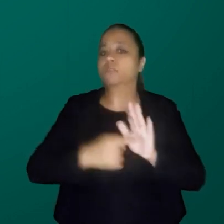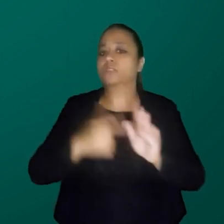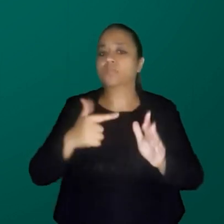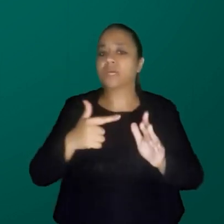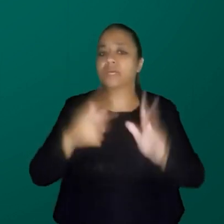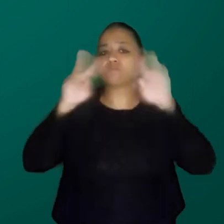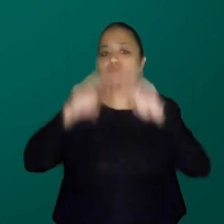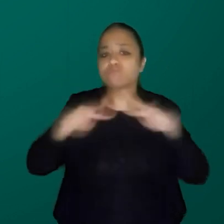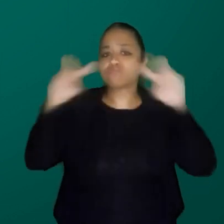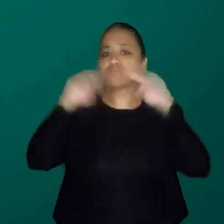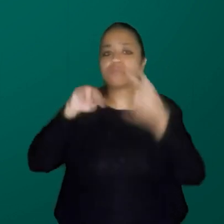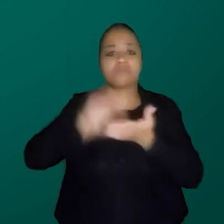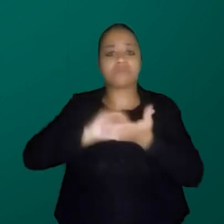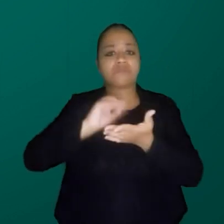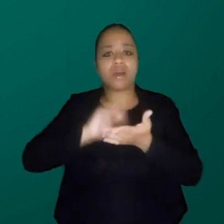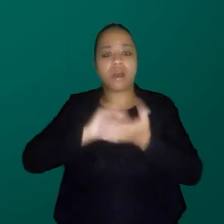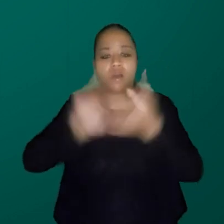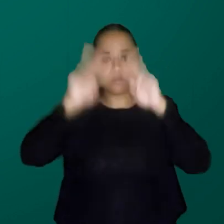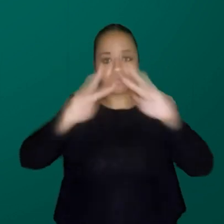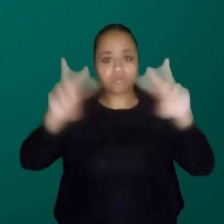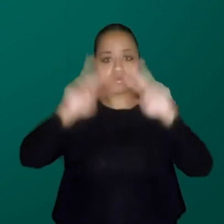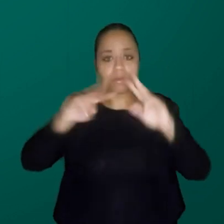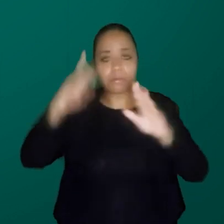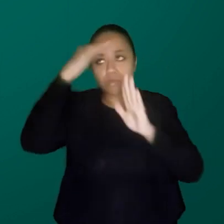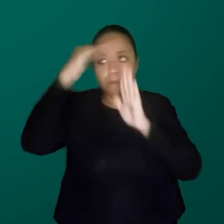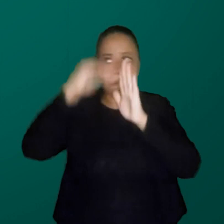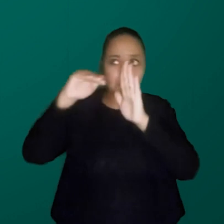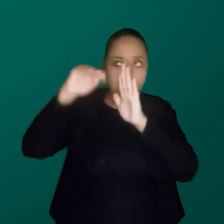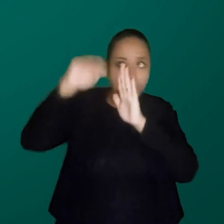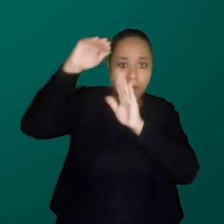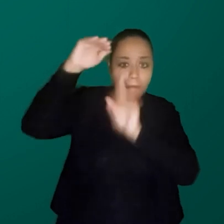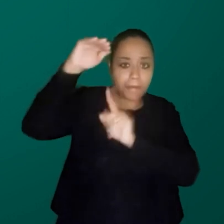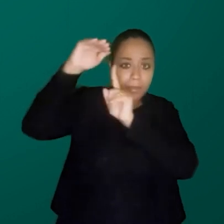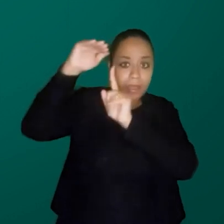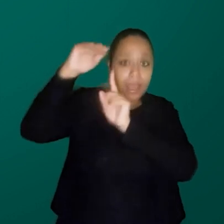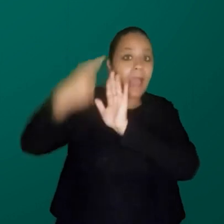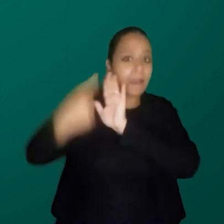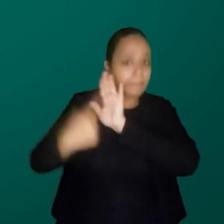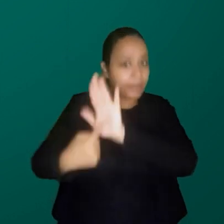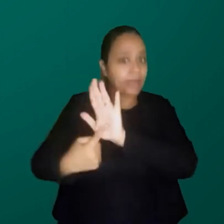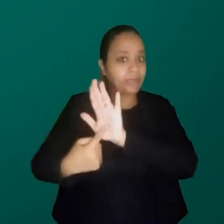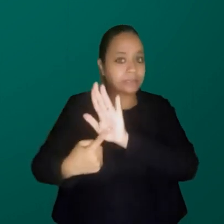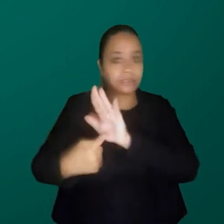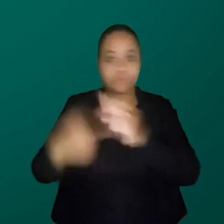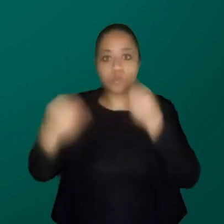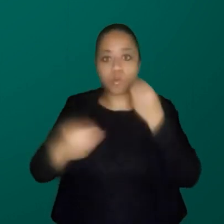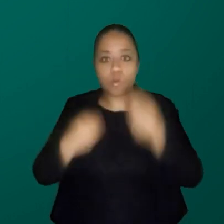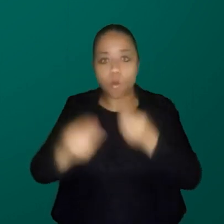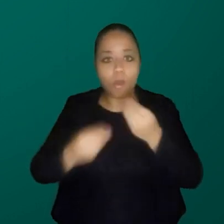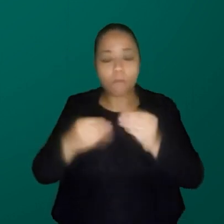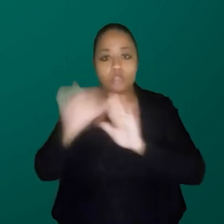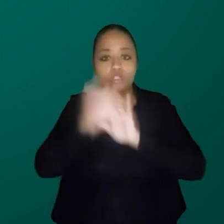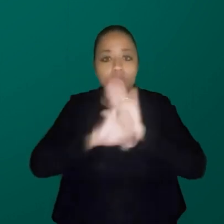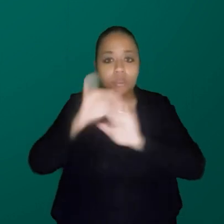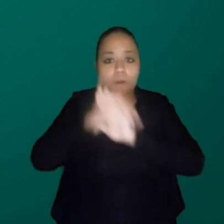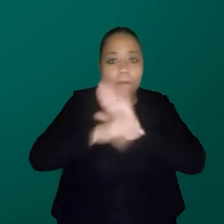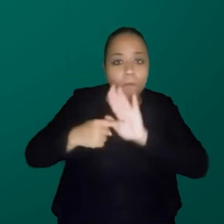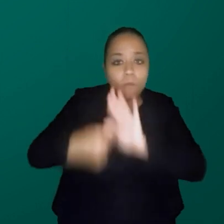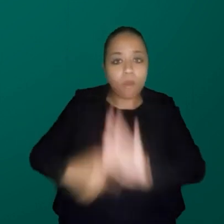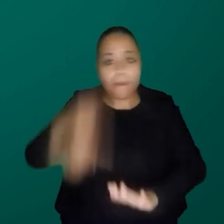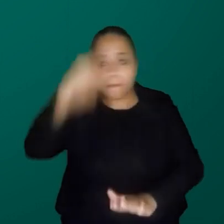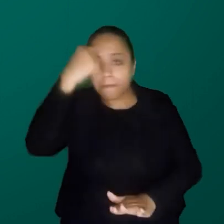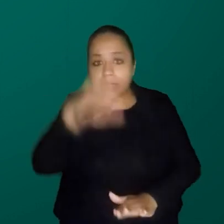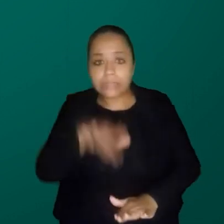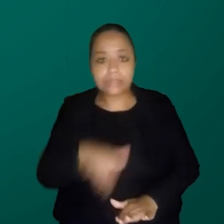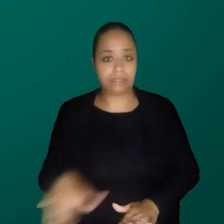visibilização, porque, normalmente, quem aparece é quem está no topo, para a gente ilustrar para as crianças. Por que eu quero essa visibilização?